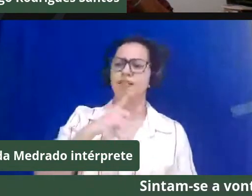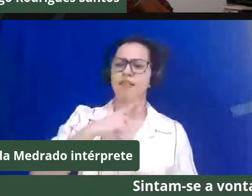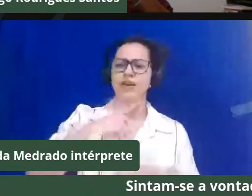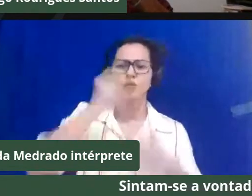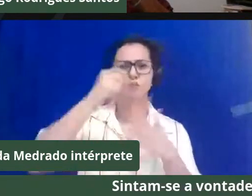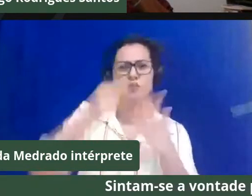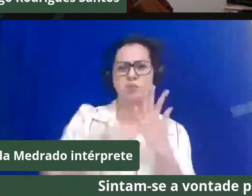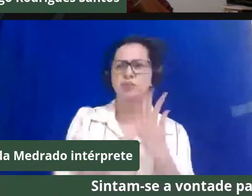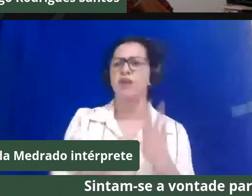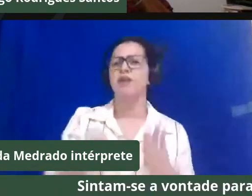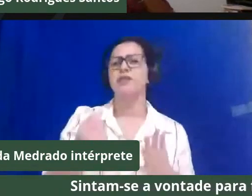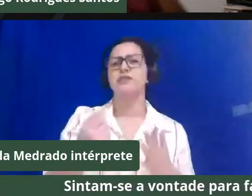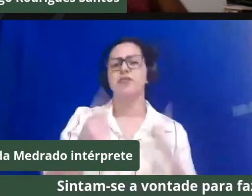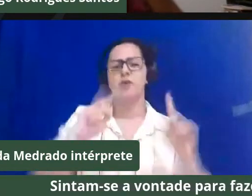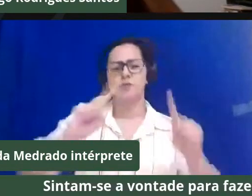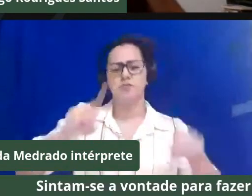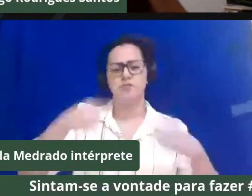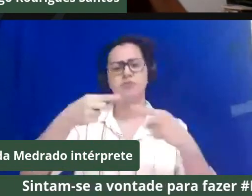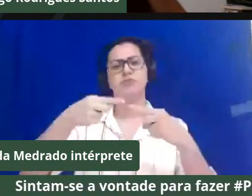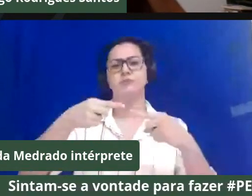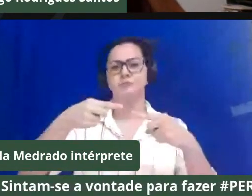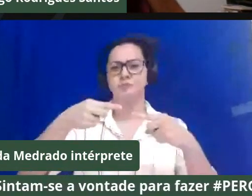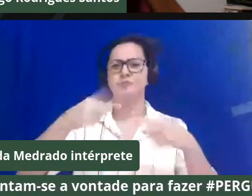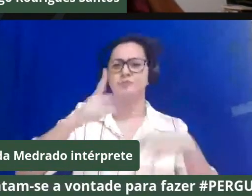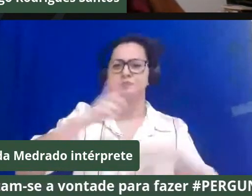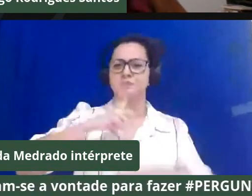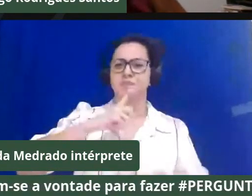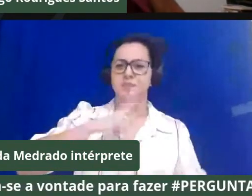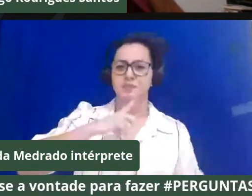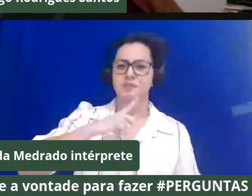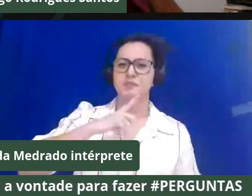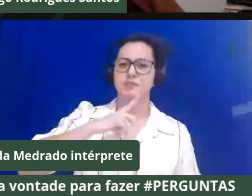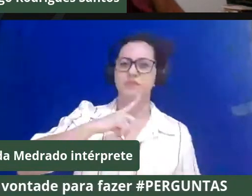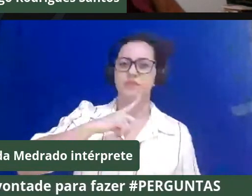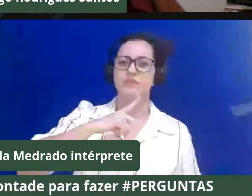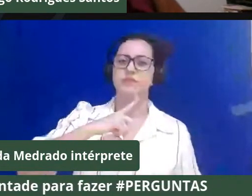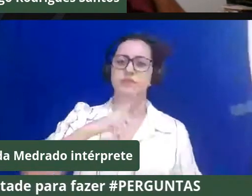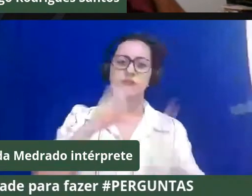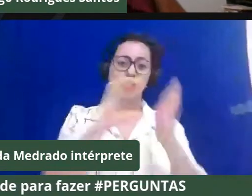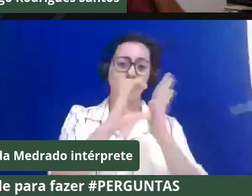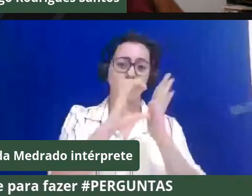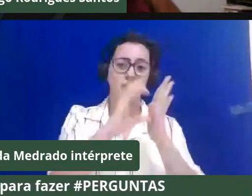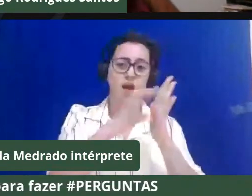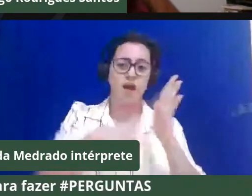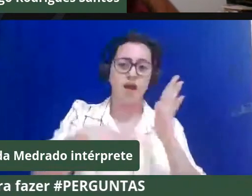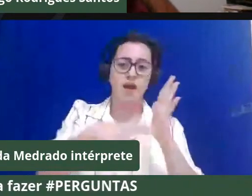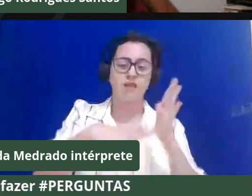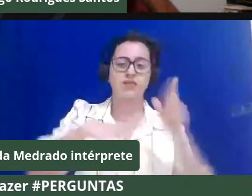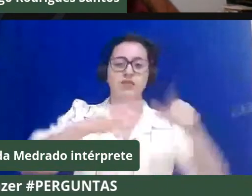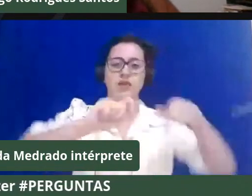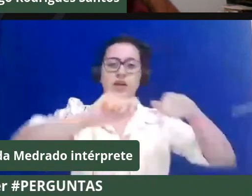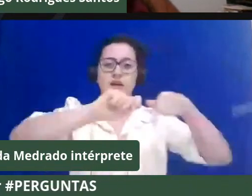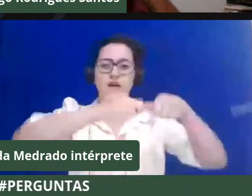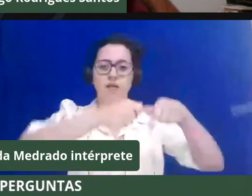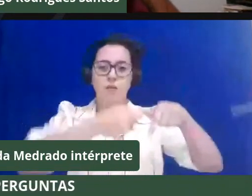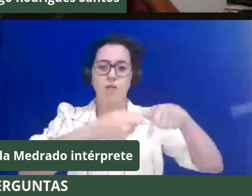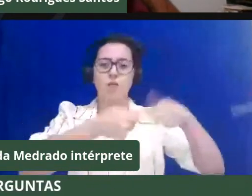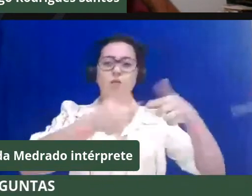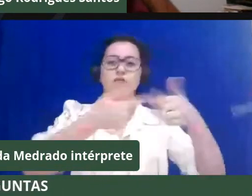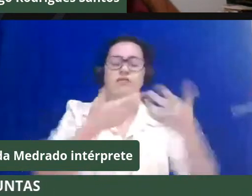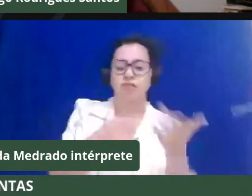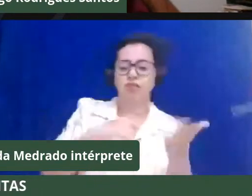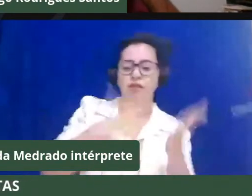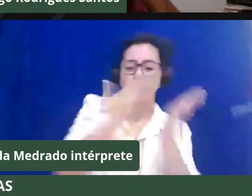a gente está colocado para as comunidades quilombolas, para aqueles que